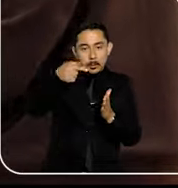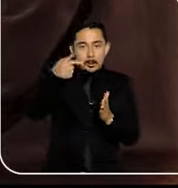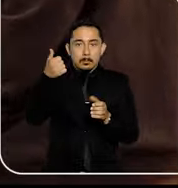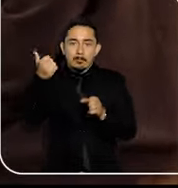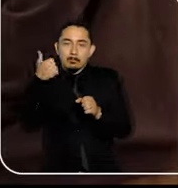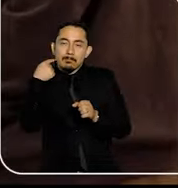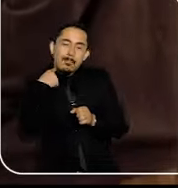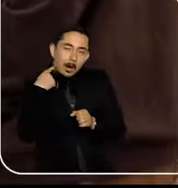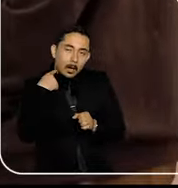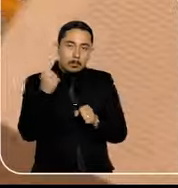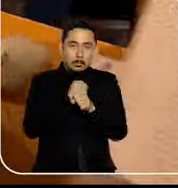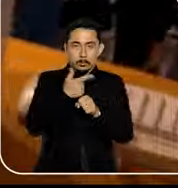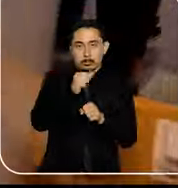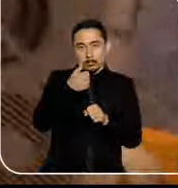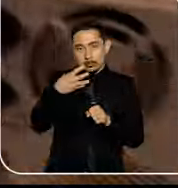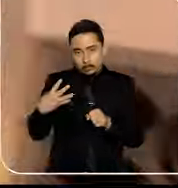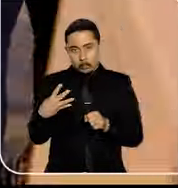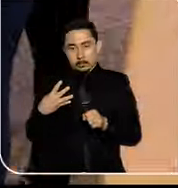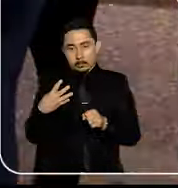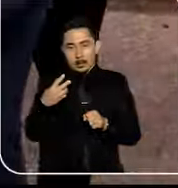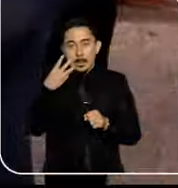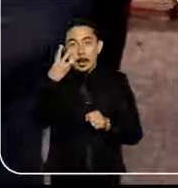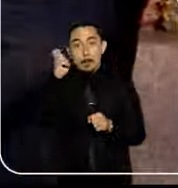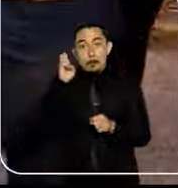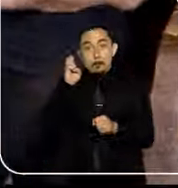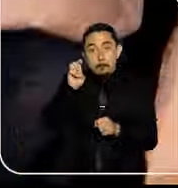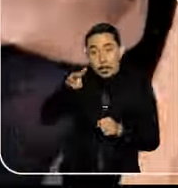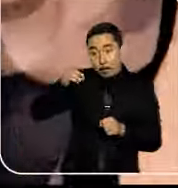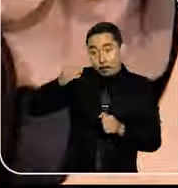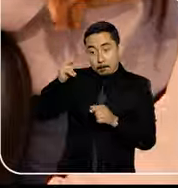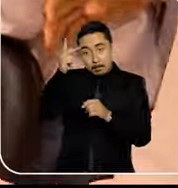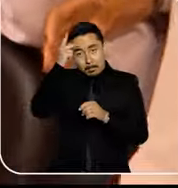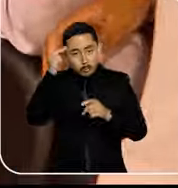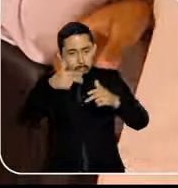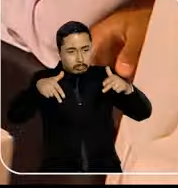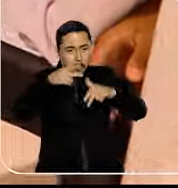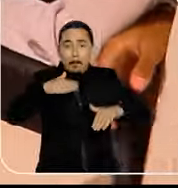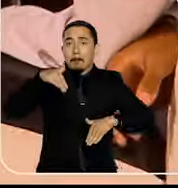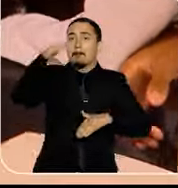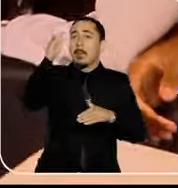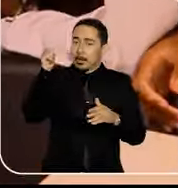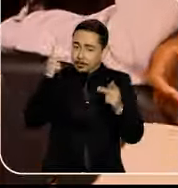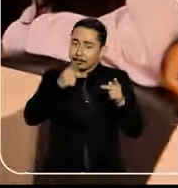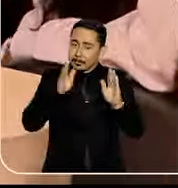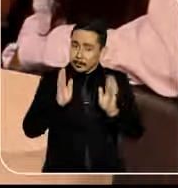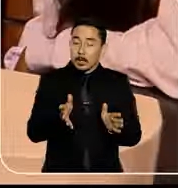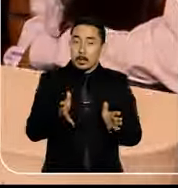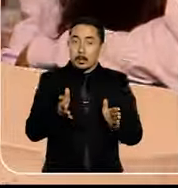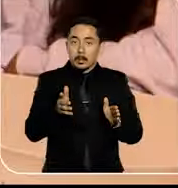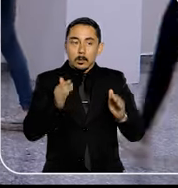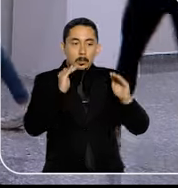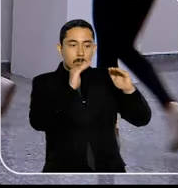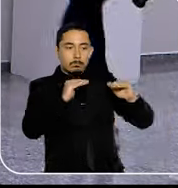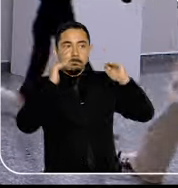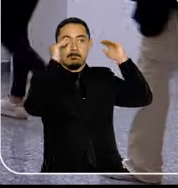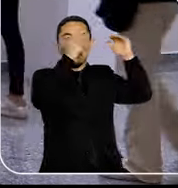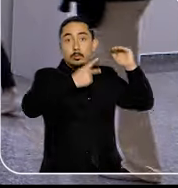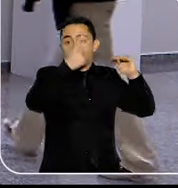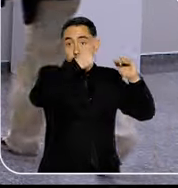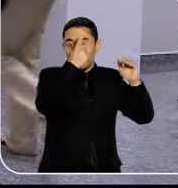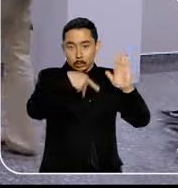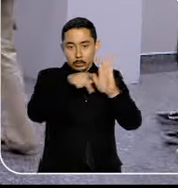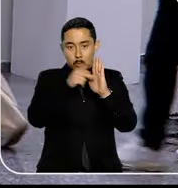2024. Mais de 3 mil pessoas passaram por aqui. A mostra, montada no segundo andar do Edifício dos Plenários,